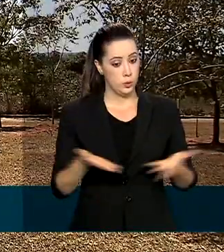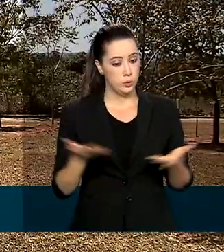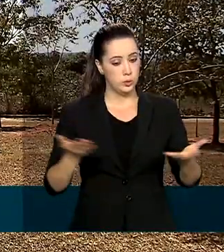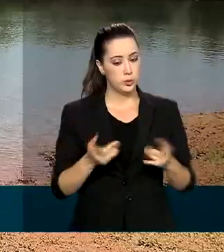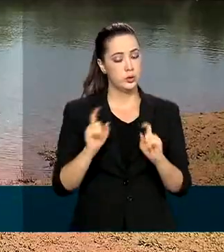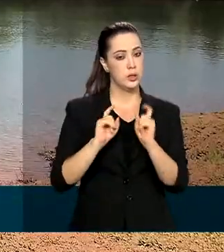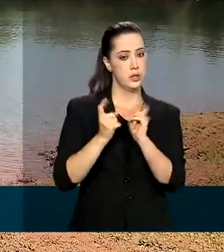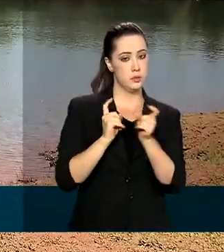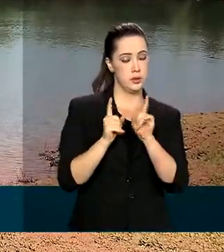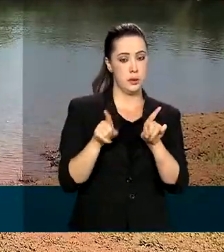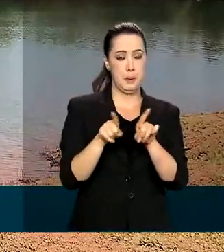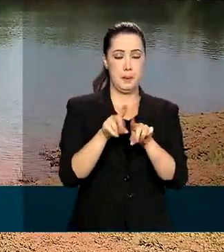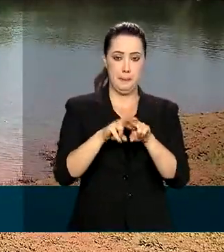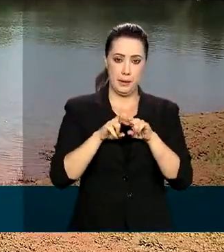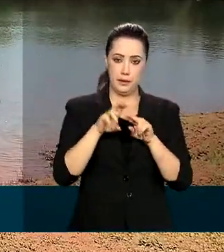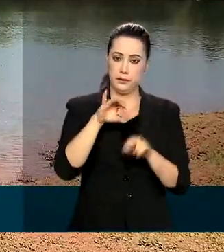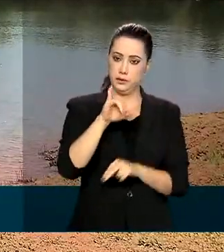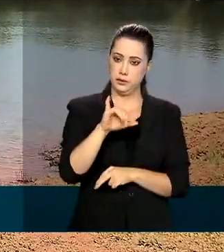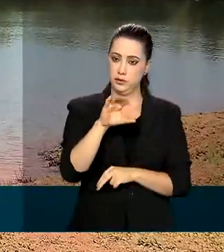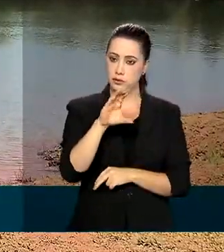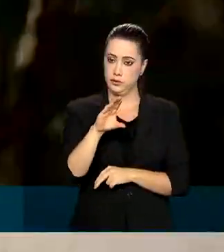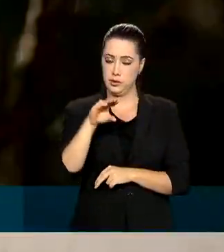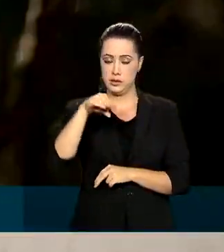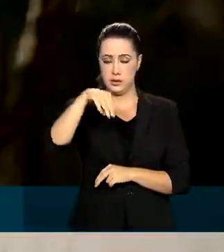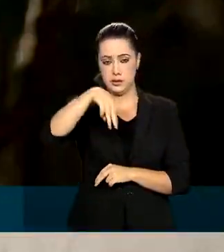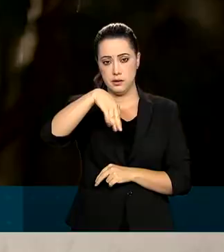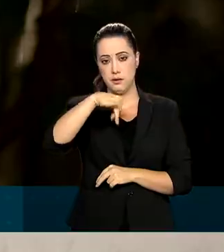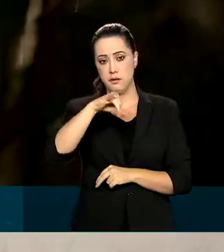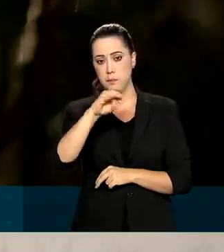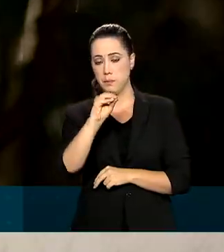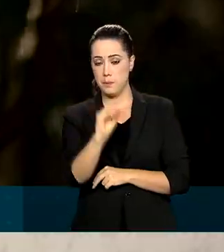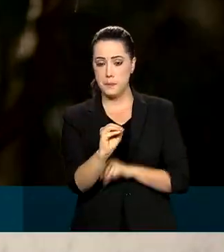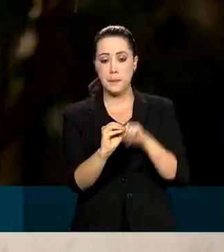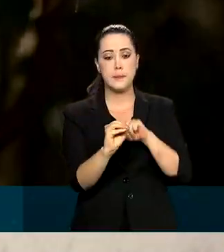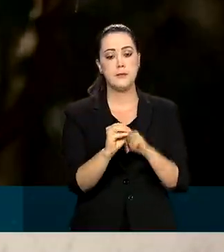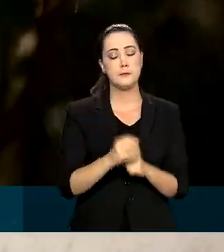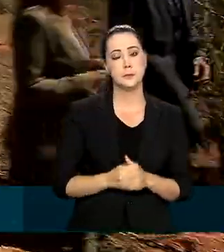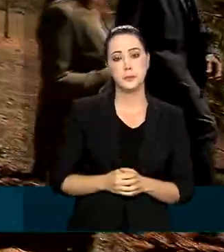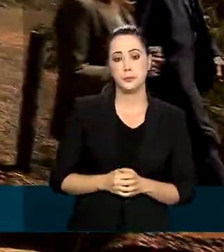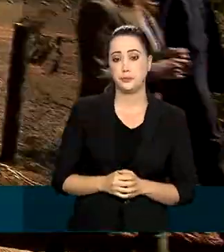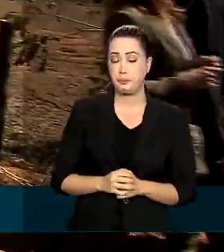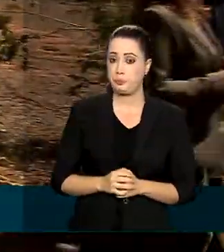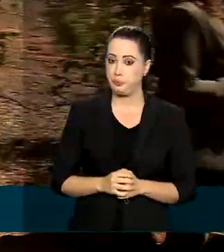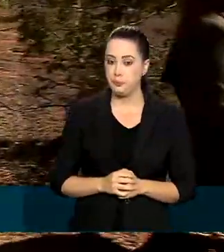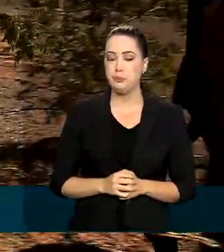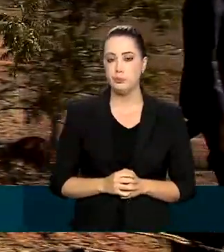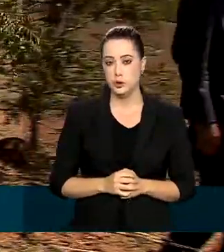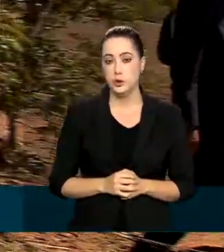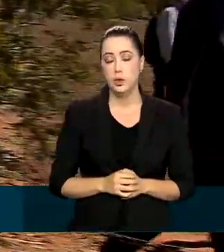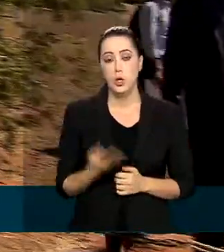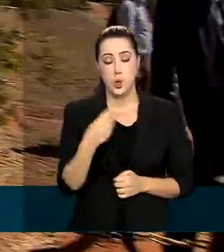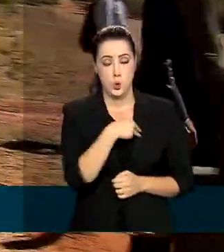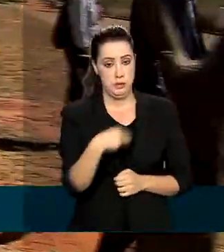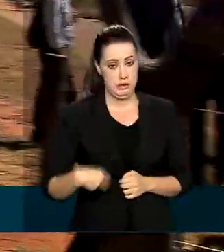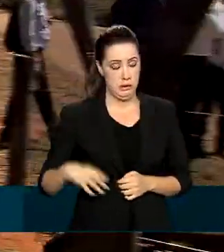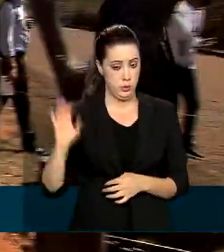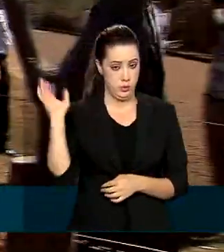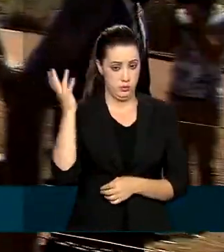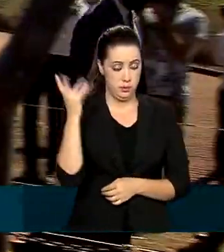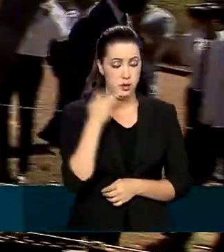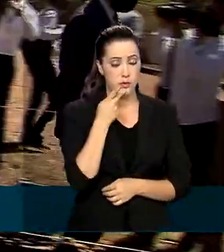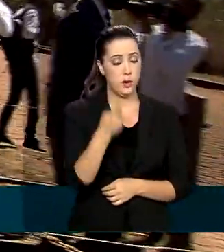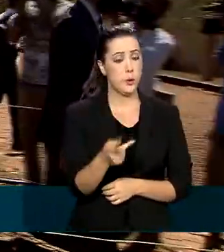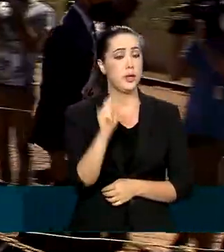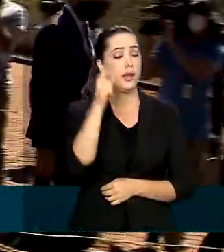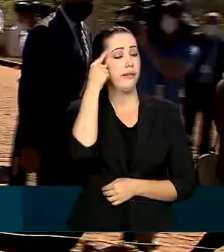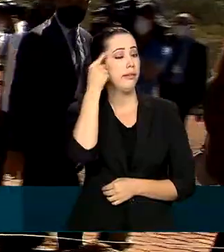são administrados pelo Instituto Chico Mendes de Conservação da Biodiversidade, o ICMBio. Segundo o ministro do Meio Ambiente, a ideia é